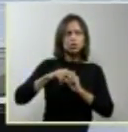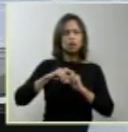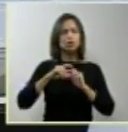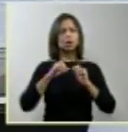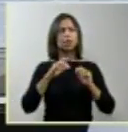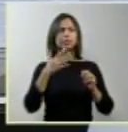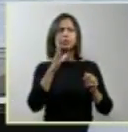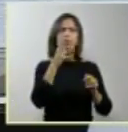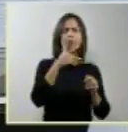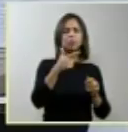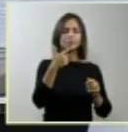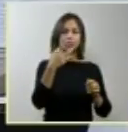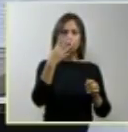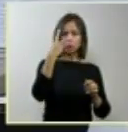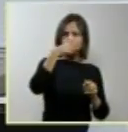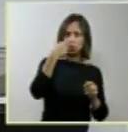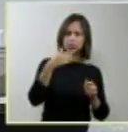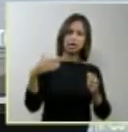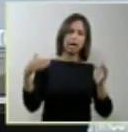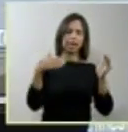na maior parte dos casos.